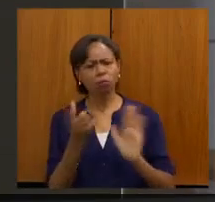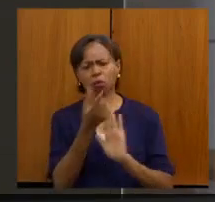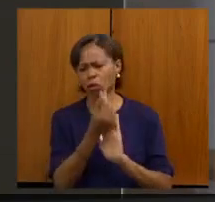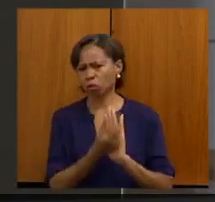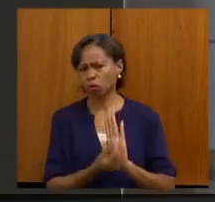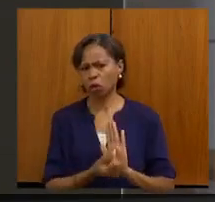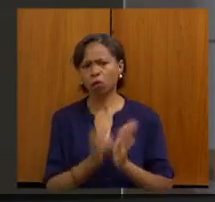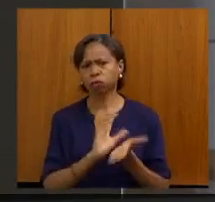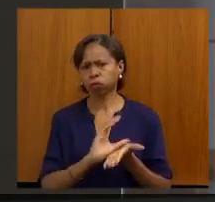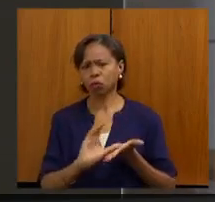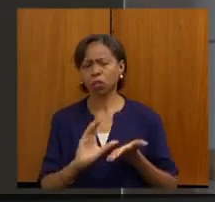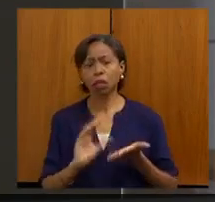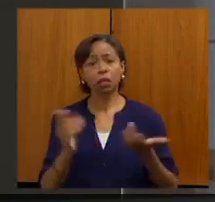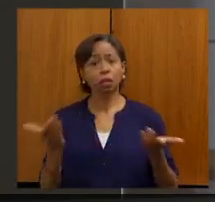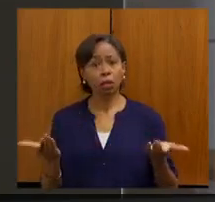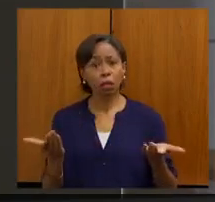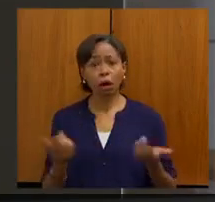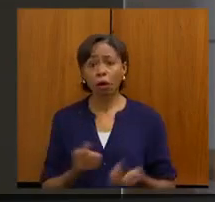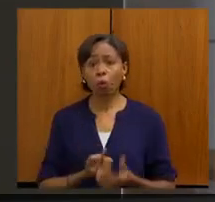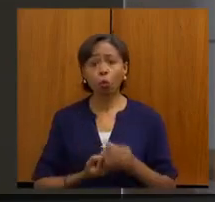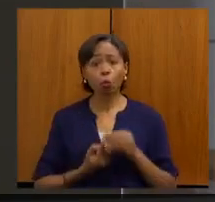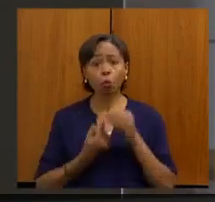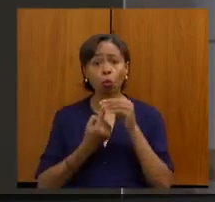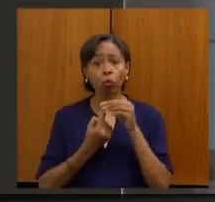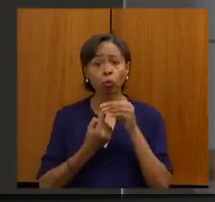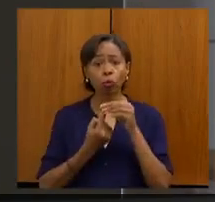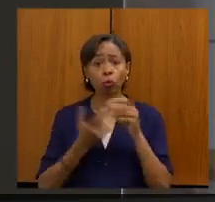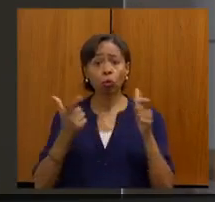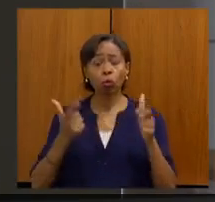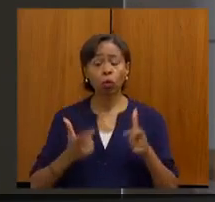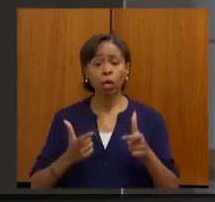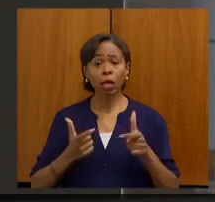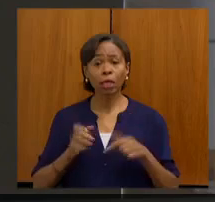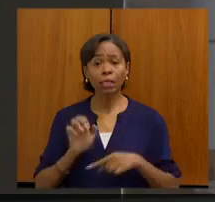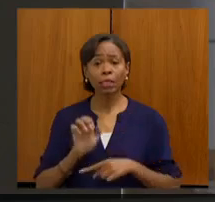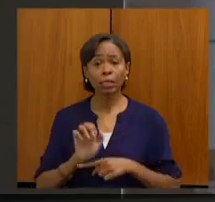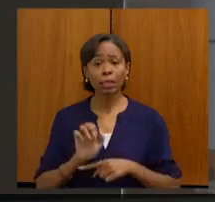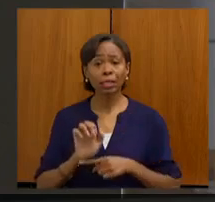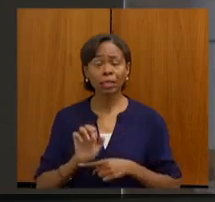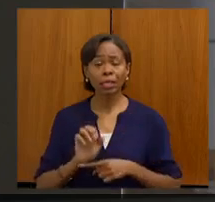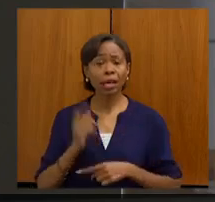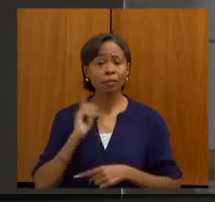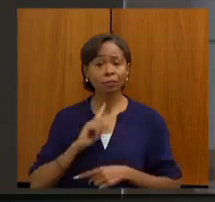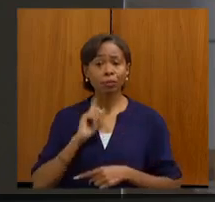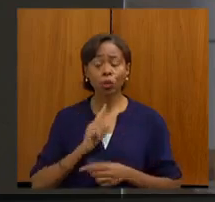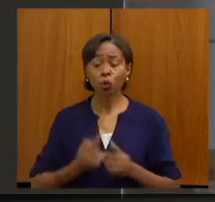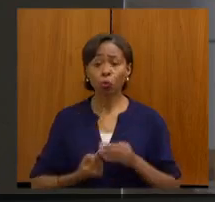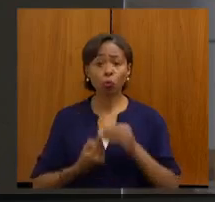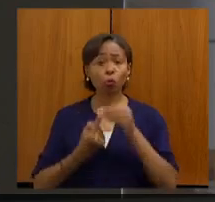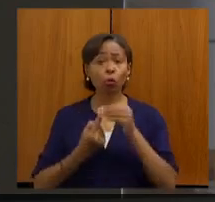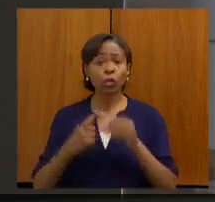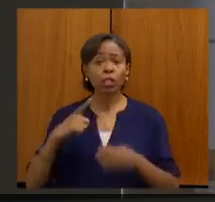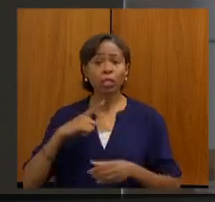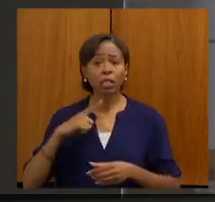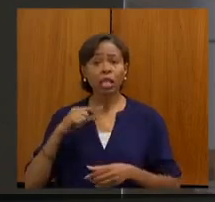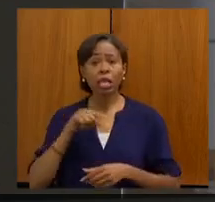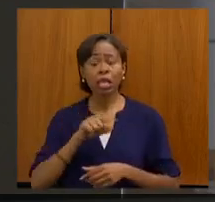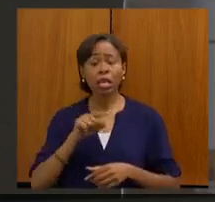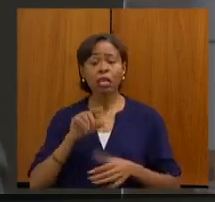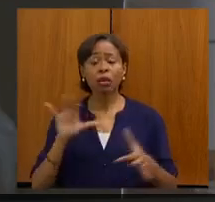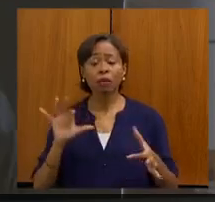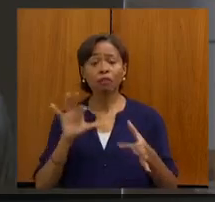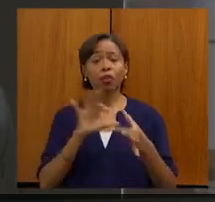até, a única federação, o único Estado de toda a nação que temos essa vinculação de autonomia